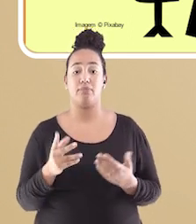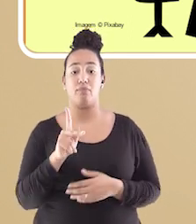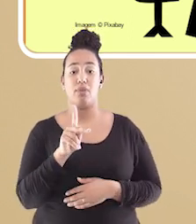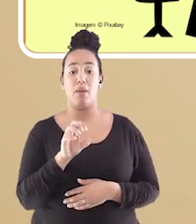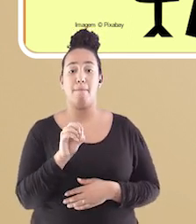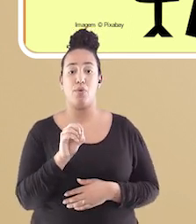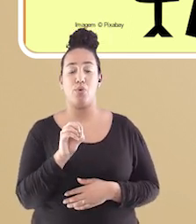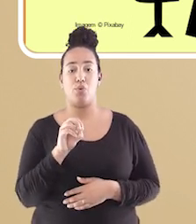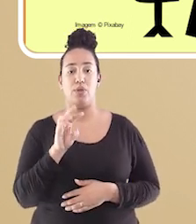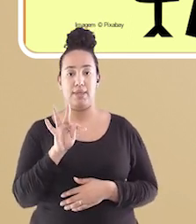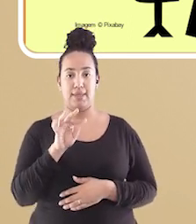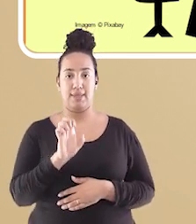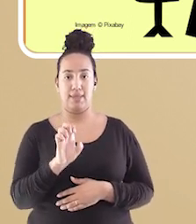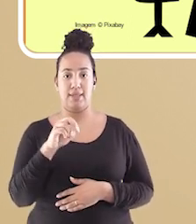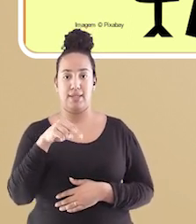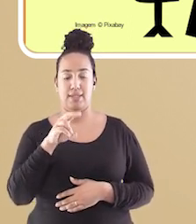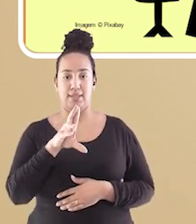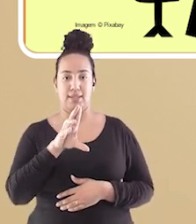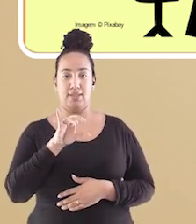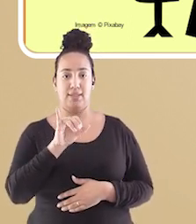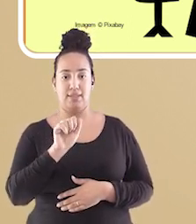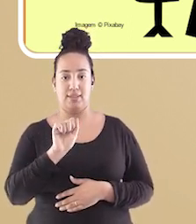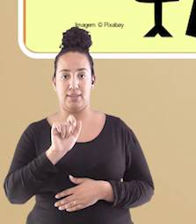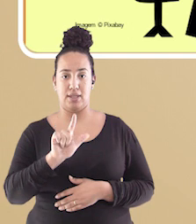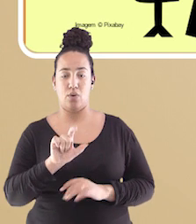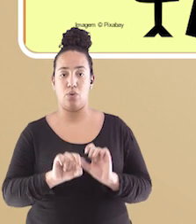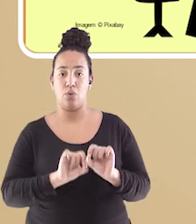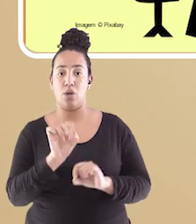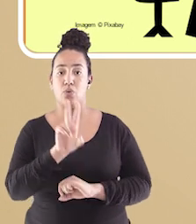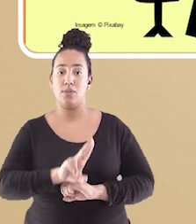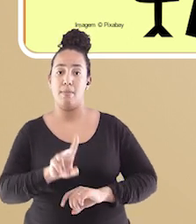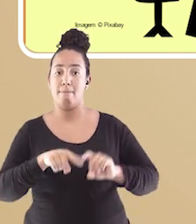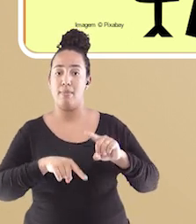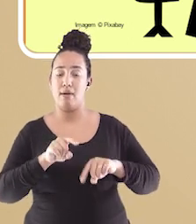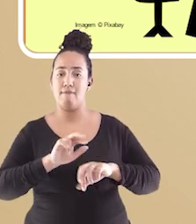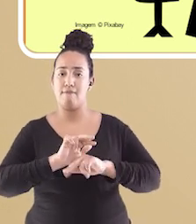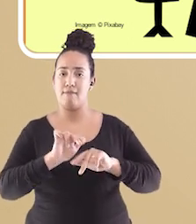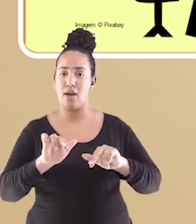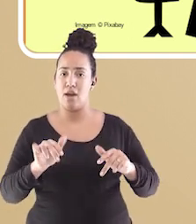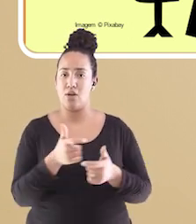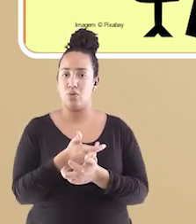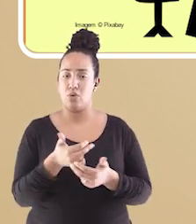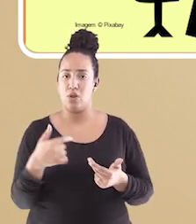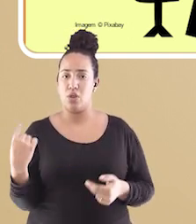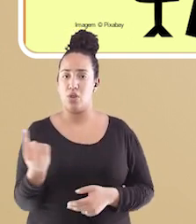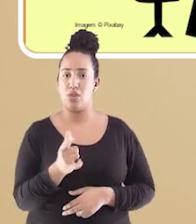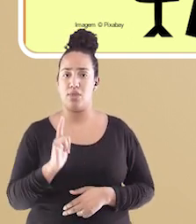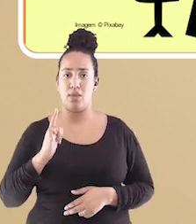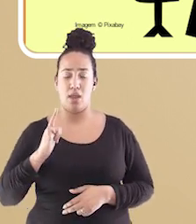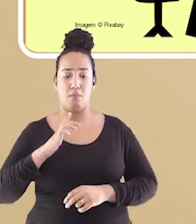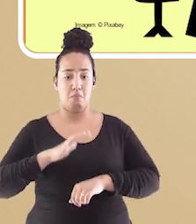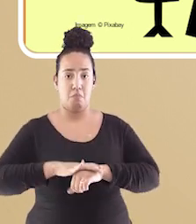potencial é a capacidade de utilizar os vários recursos e meios que temos para